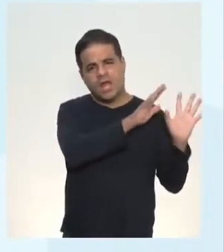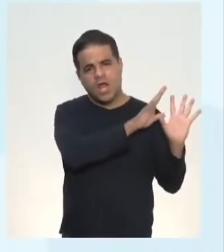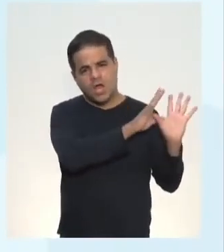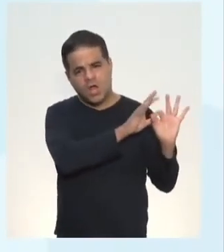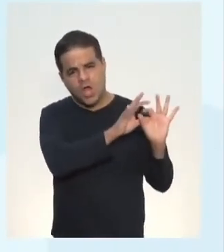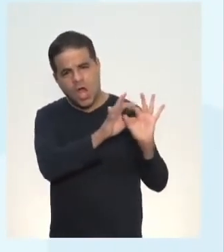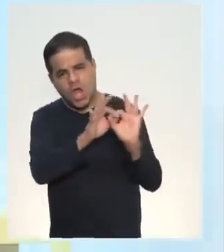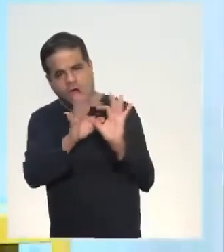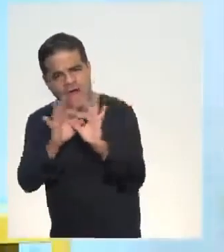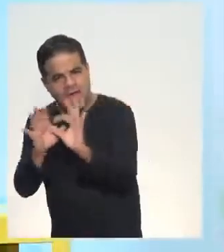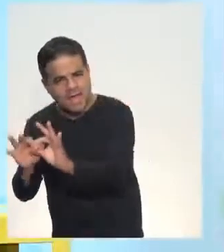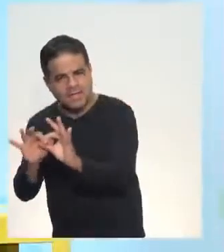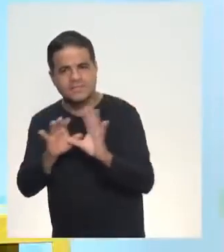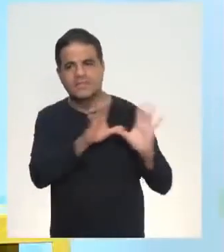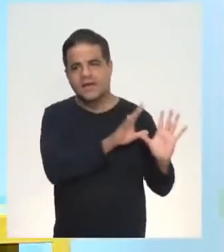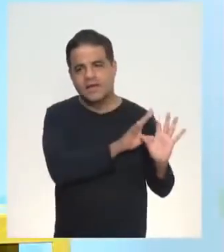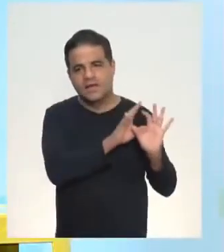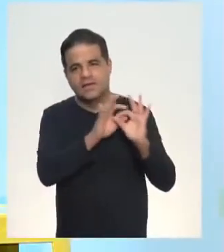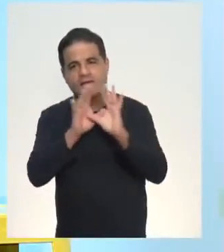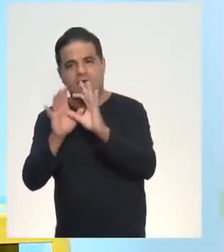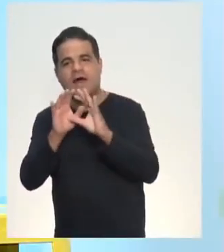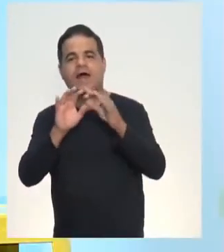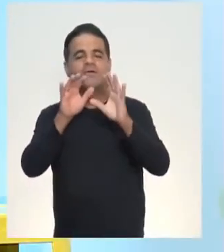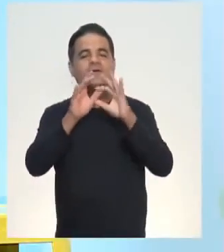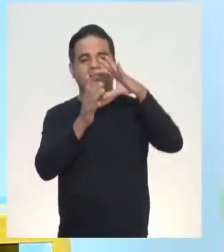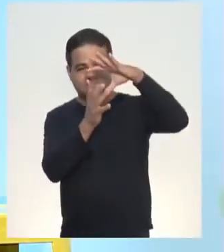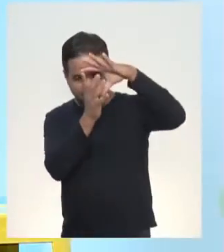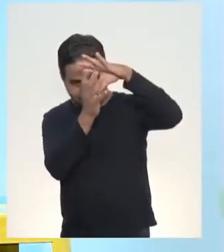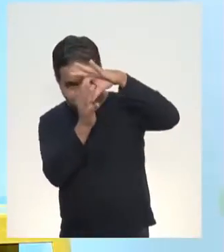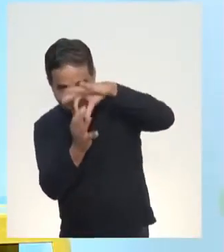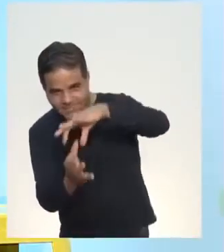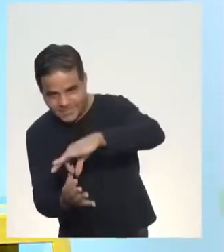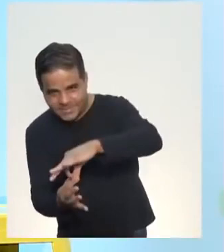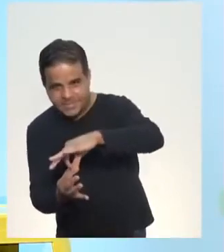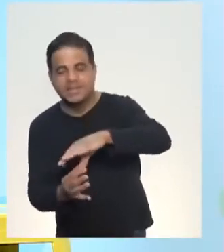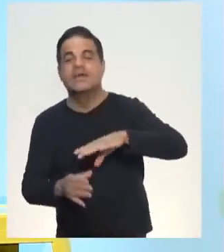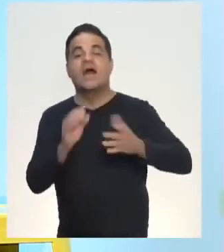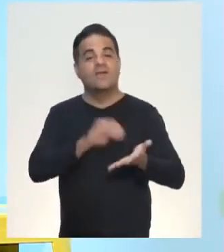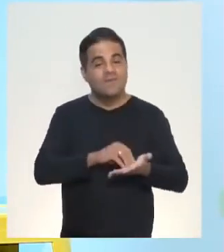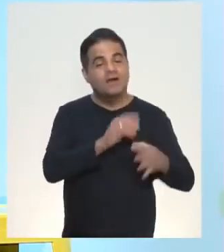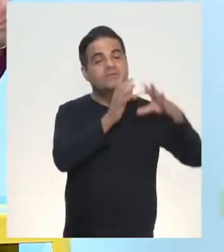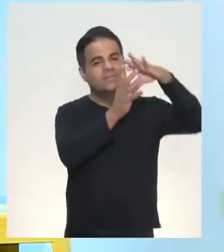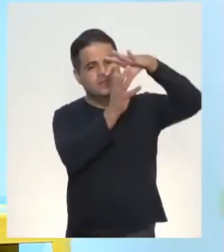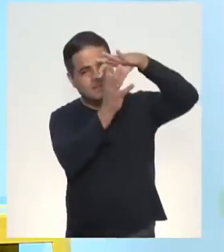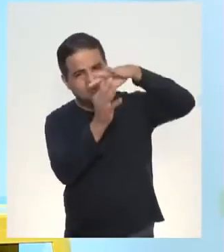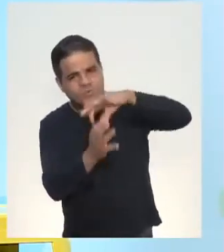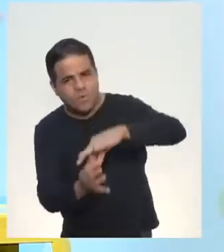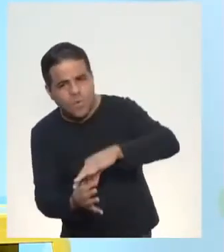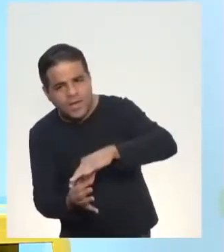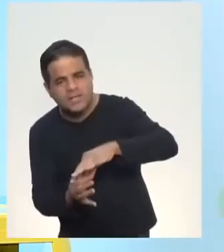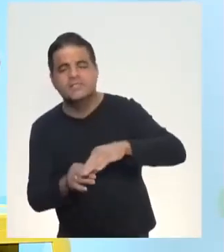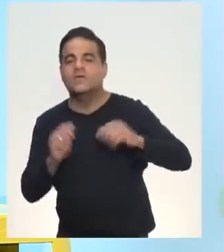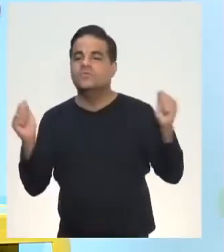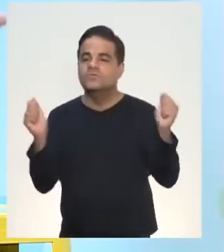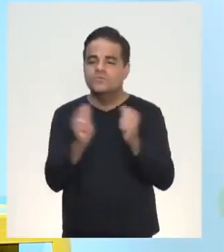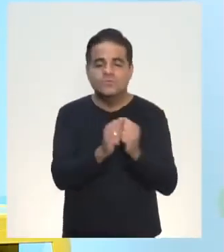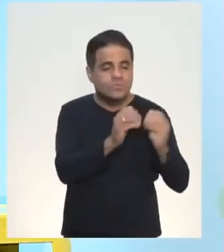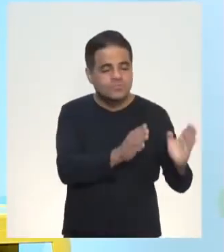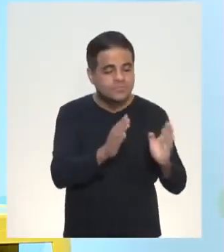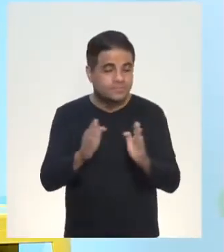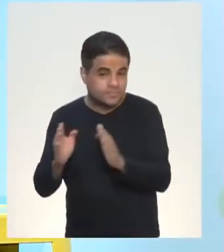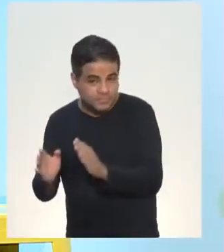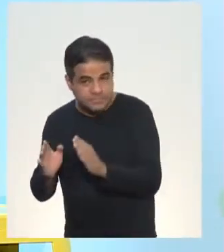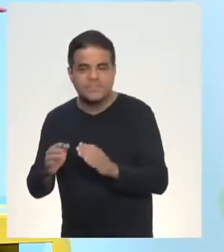Então, o conectivo que foi usado aí está perfeito. Uma ideia totalmente contrária ao que foi dito antes. Mas quando junta o período todo,